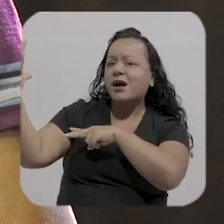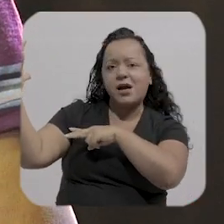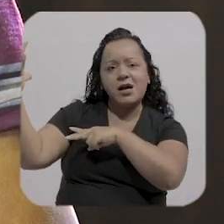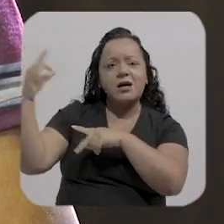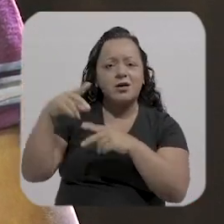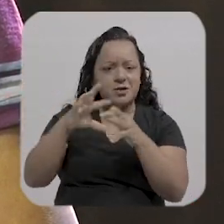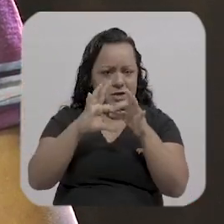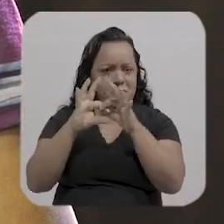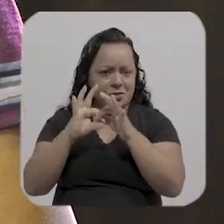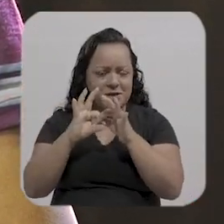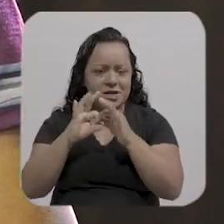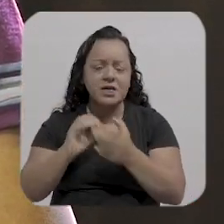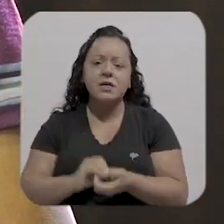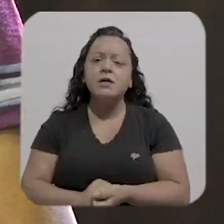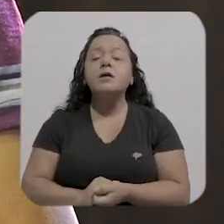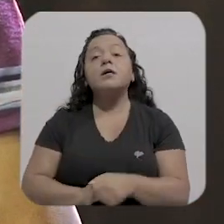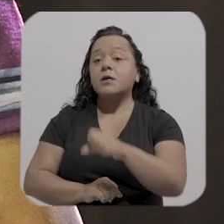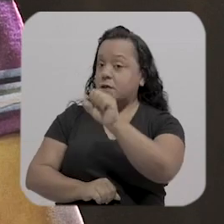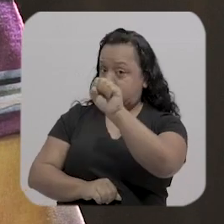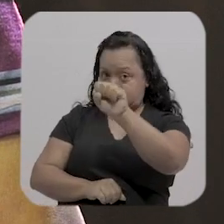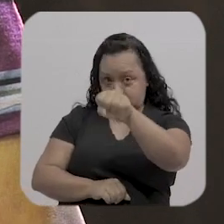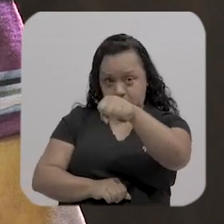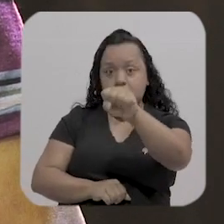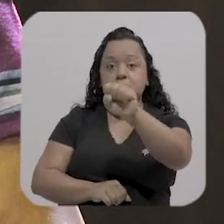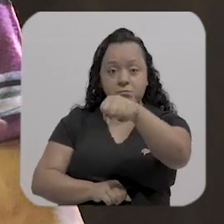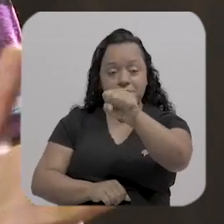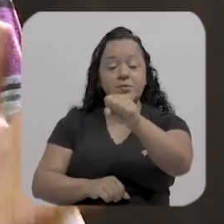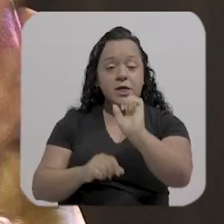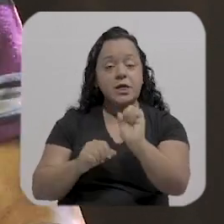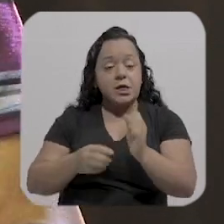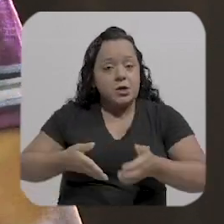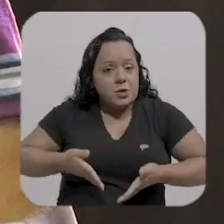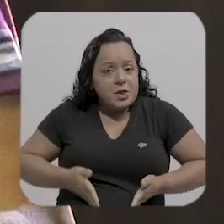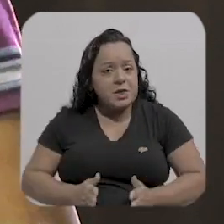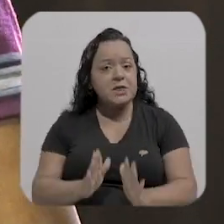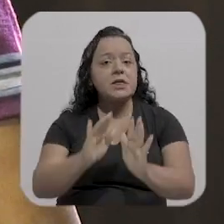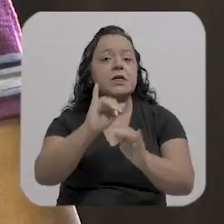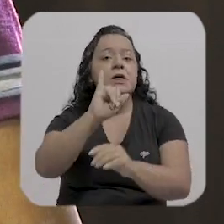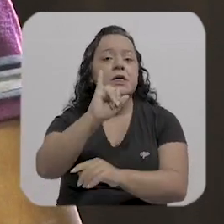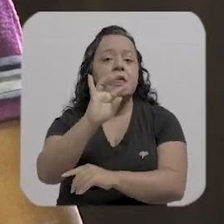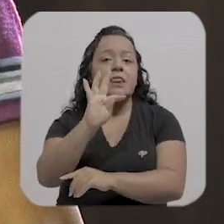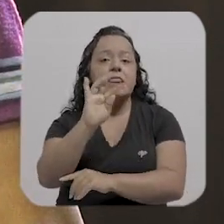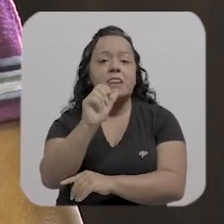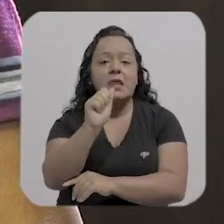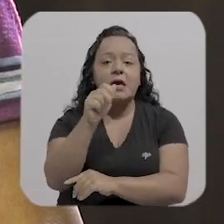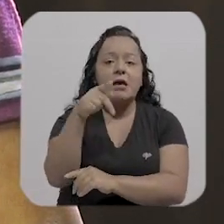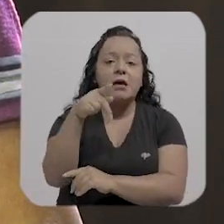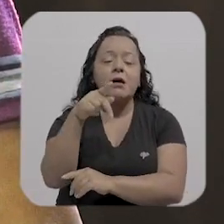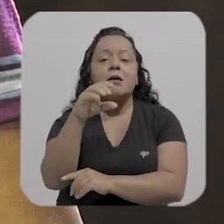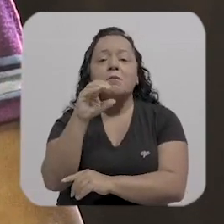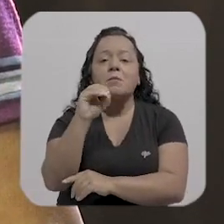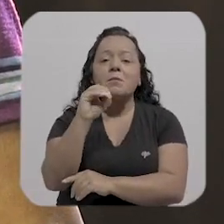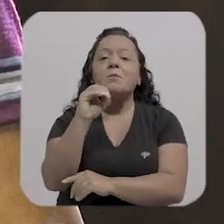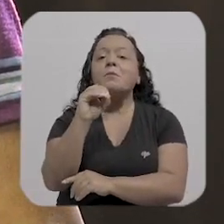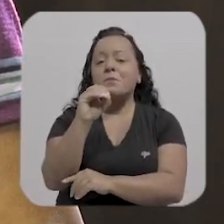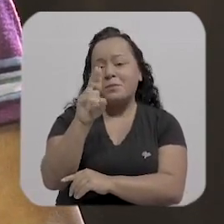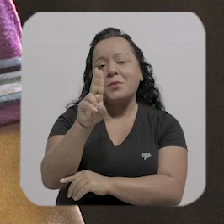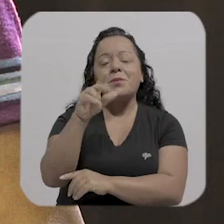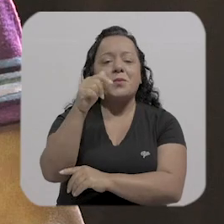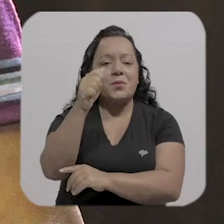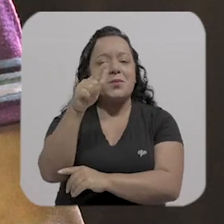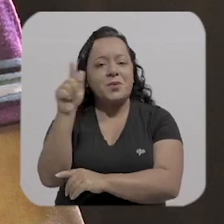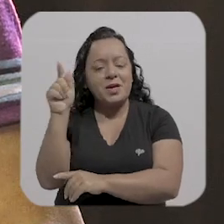É, que eu nasci em Itacoana, que fica às cinco horas de barco daqui, de